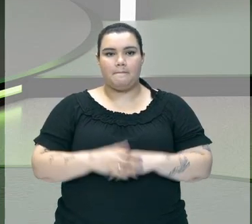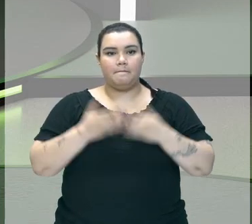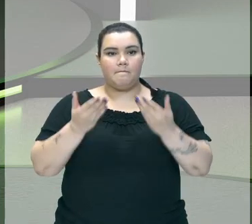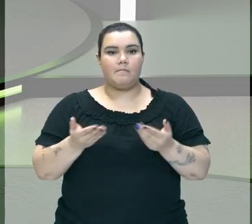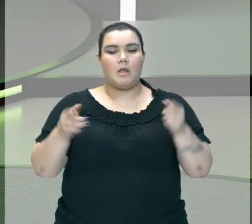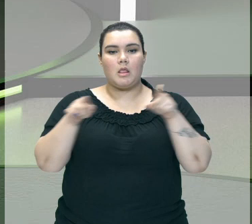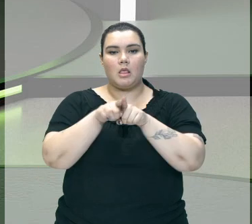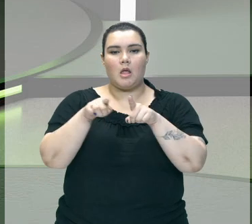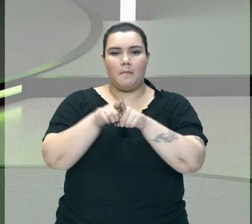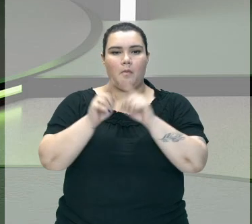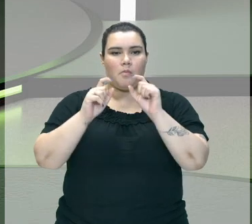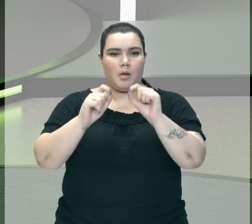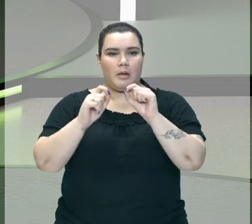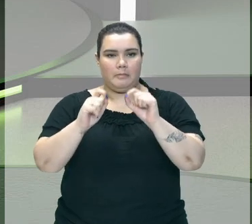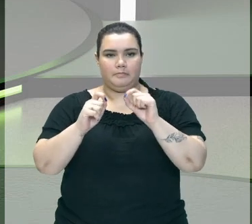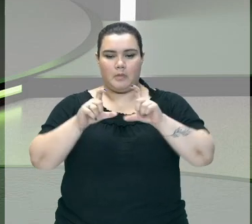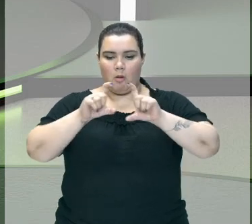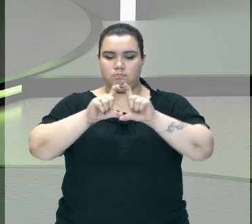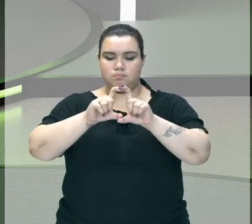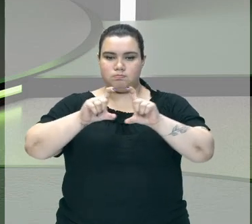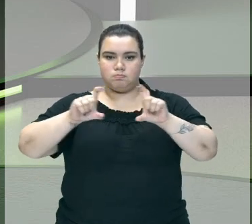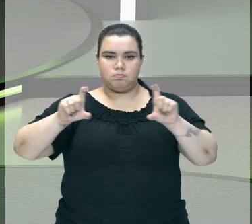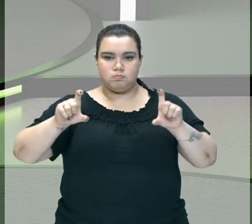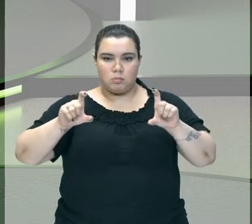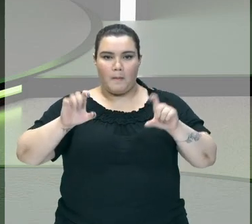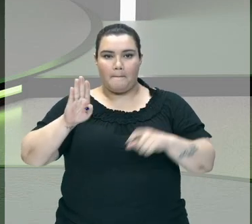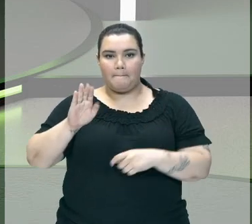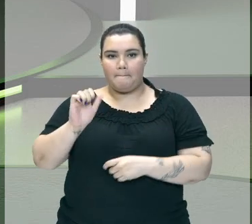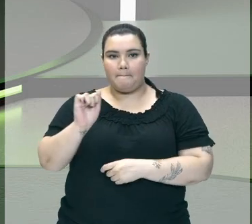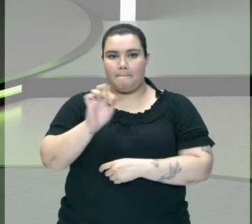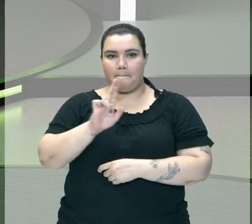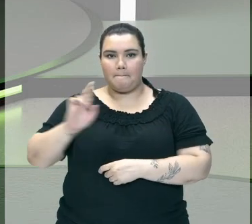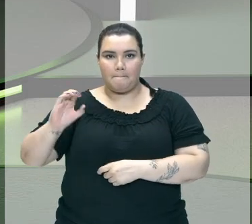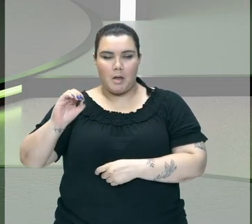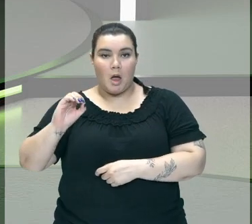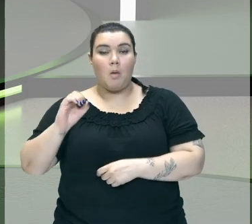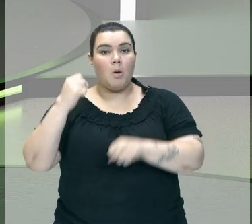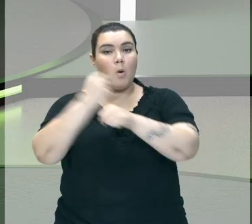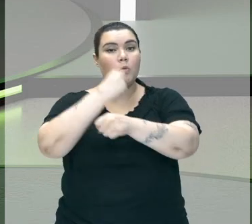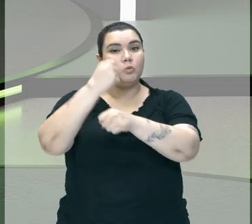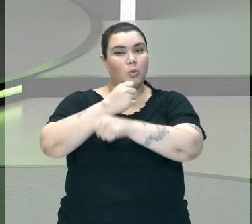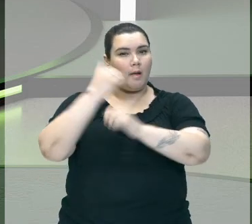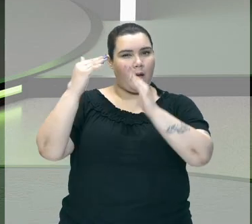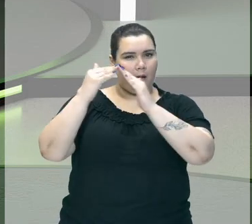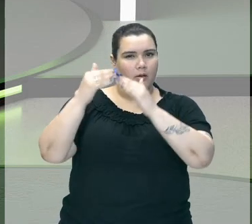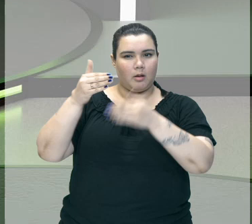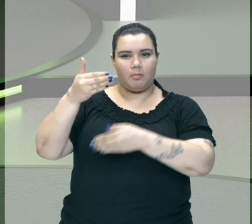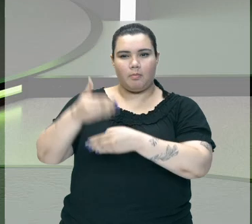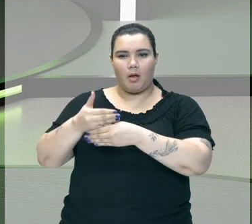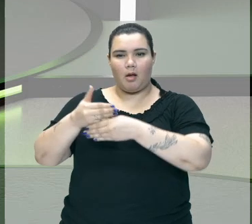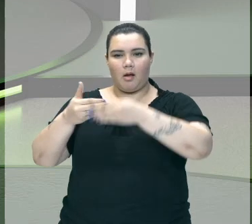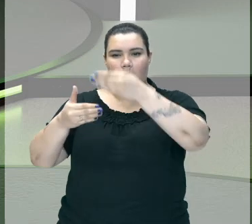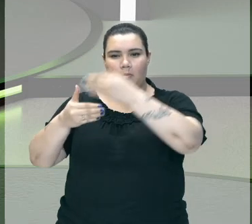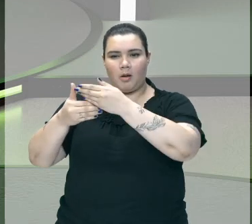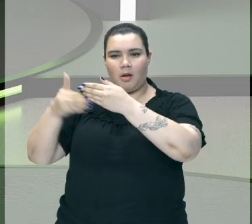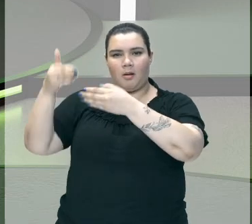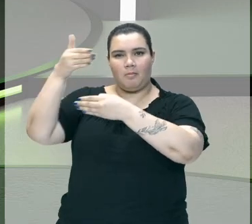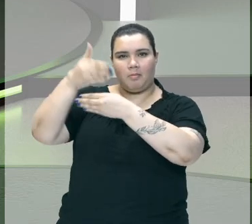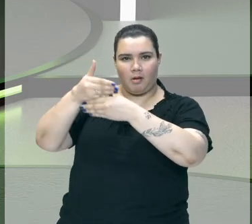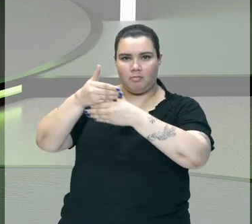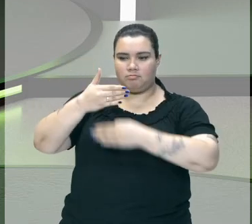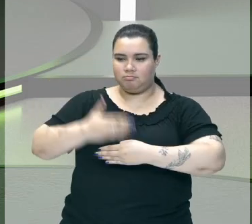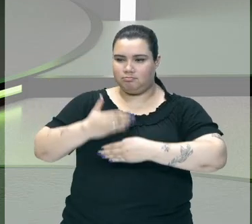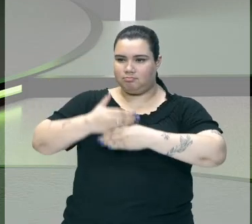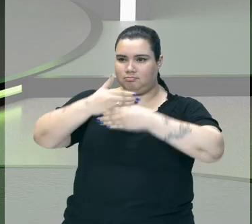esses blocos De barro Para transformar em tijolos Para construir casas Para quem mora aqui